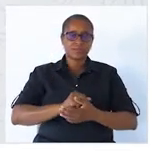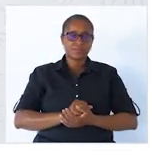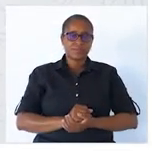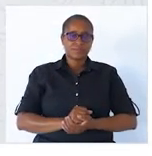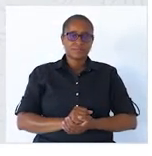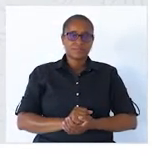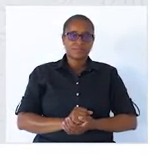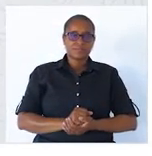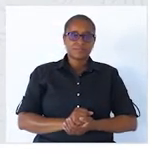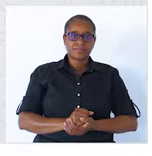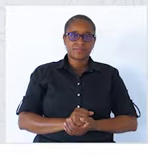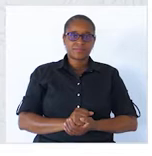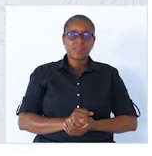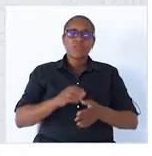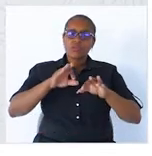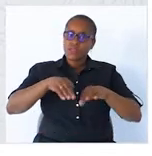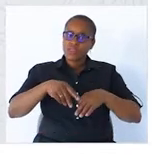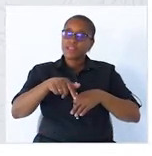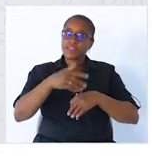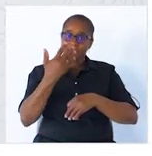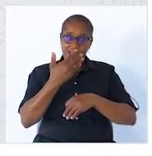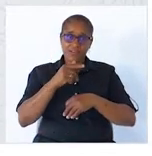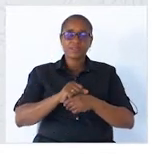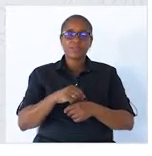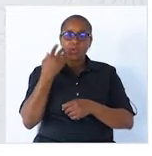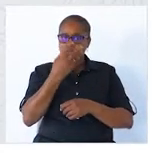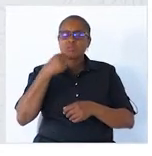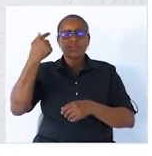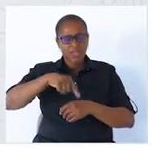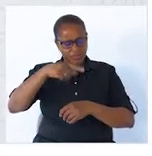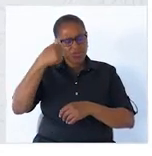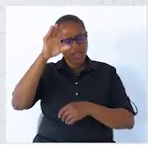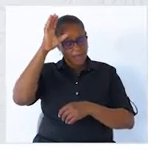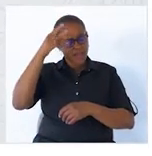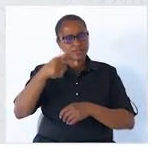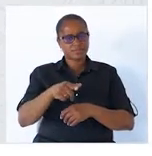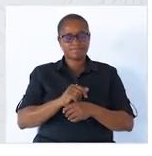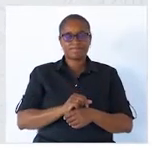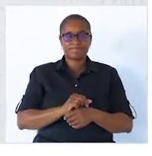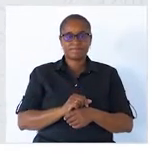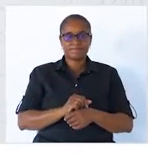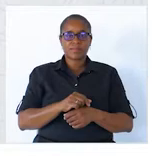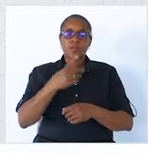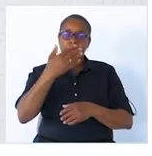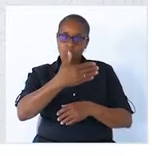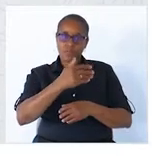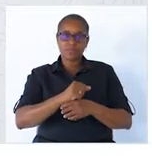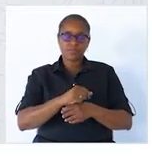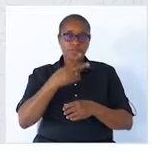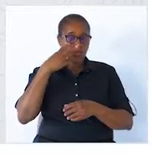aula. No final desta aula, o aluno deve ser capaz de 1.